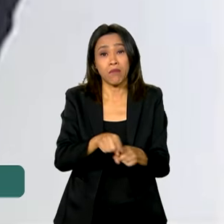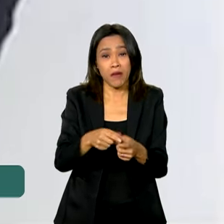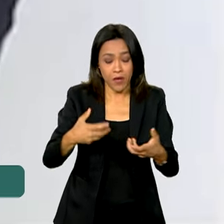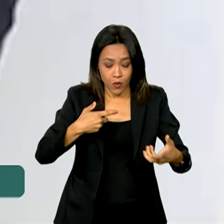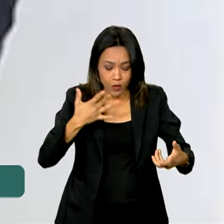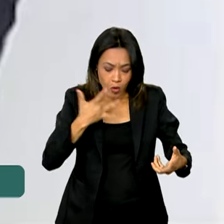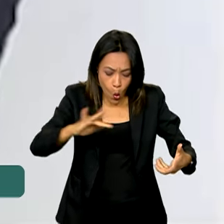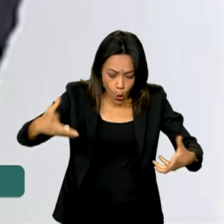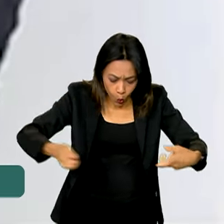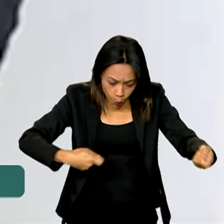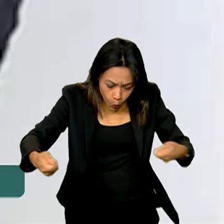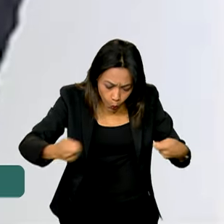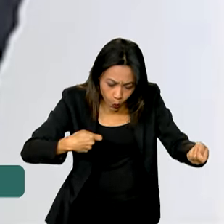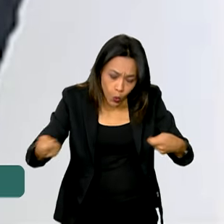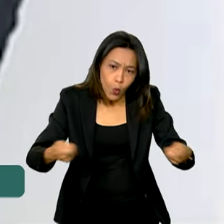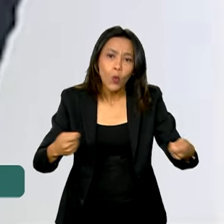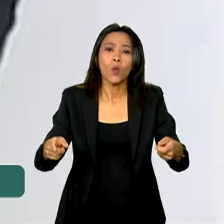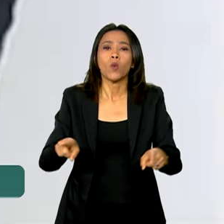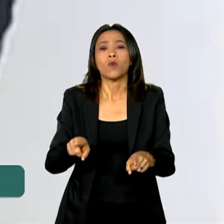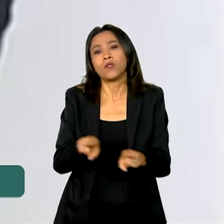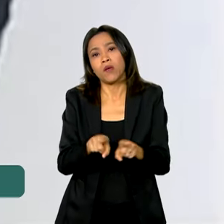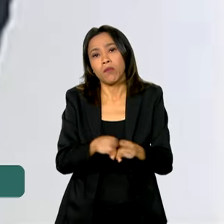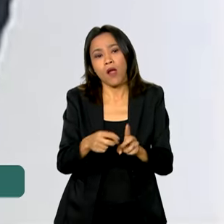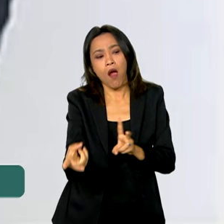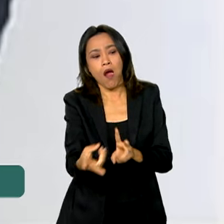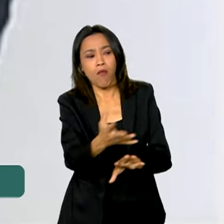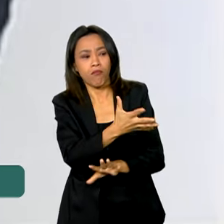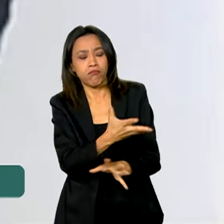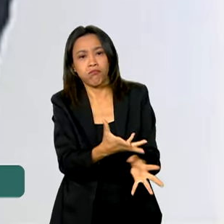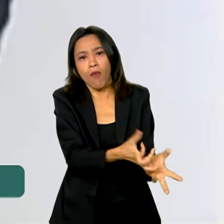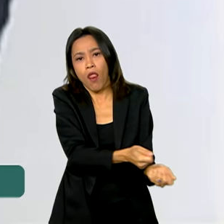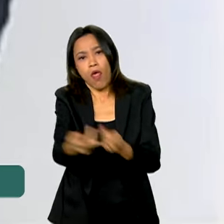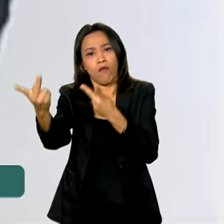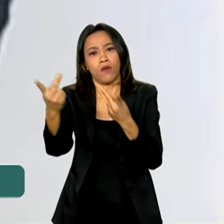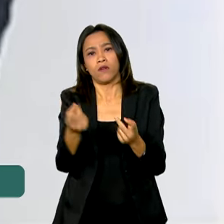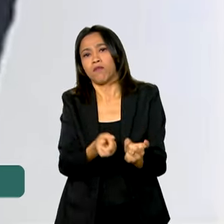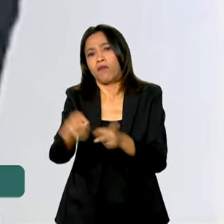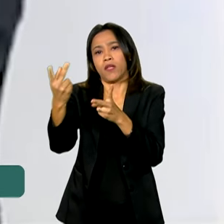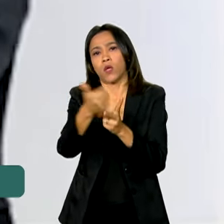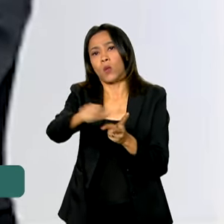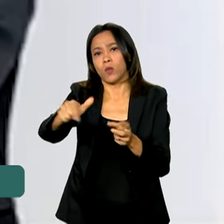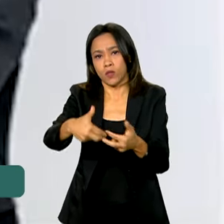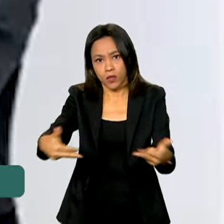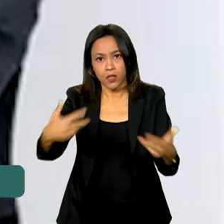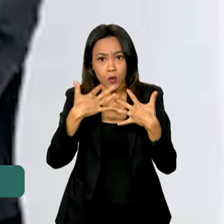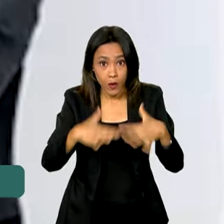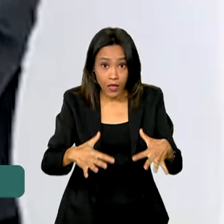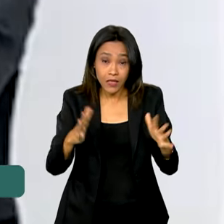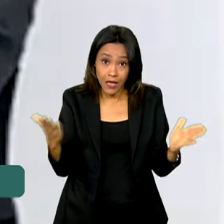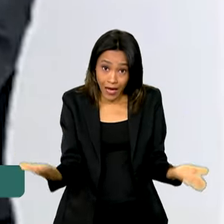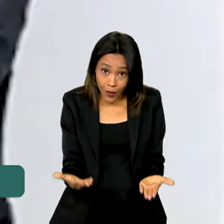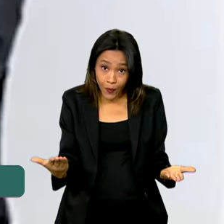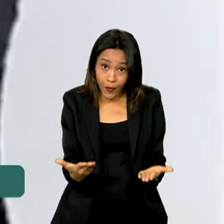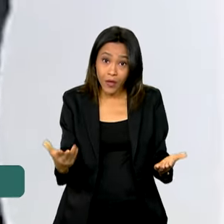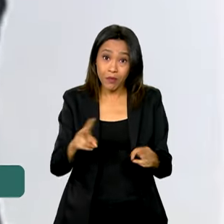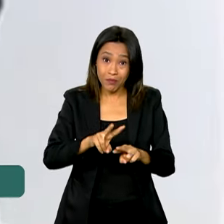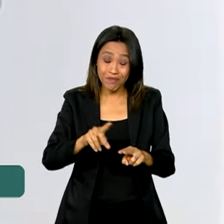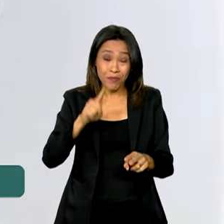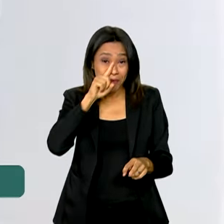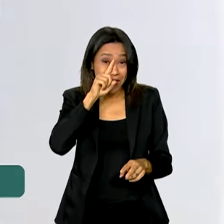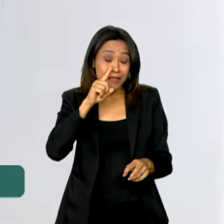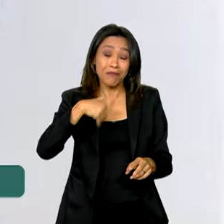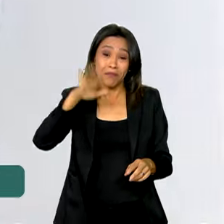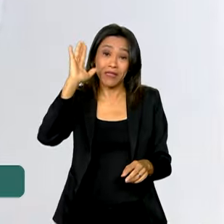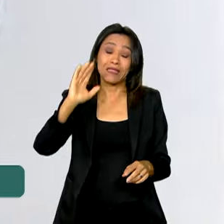extração seletiva de produtos florestais. E agora, de maneira muito intensa, pelas mudanças climáticas.